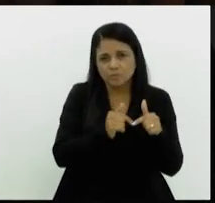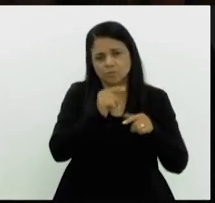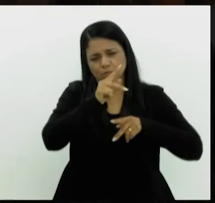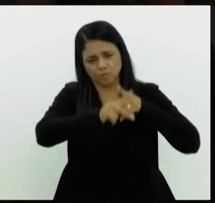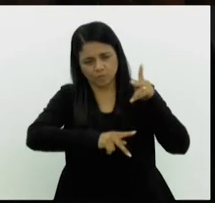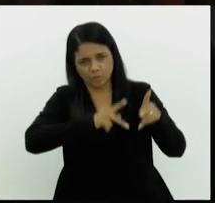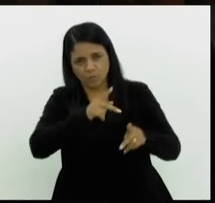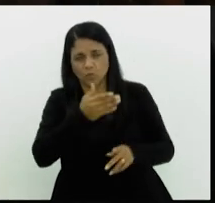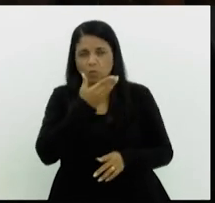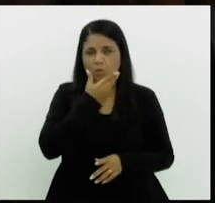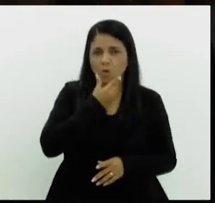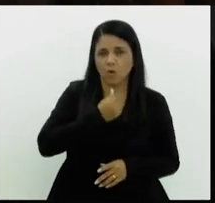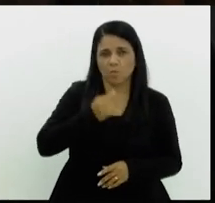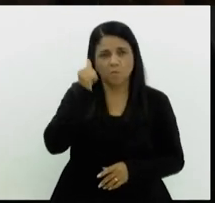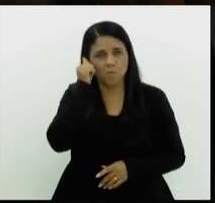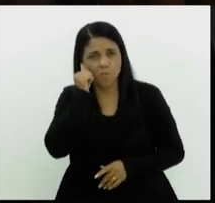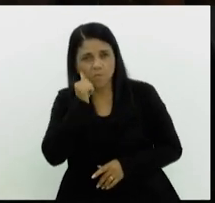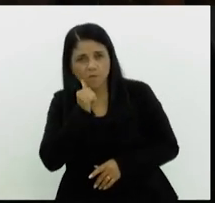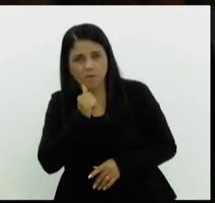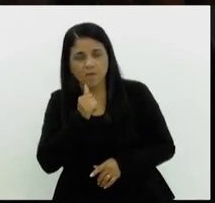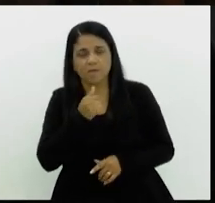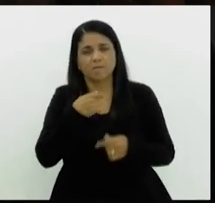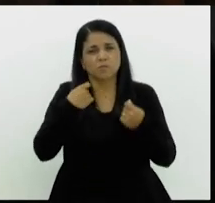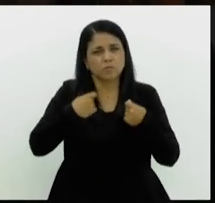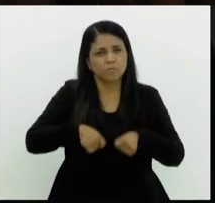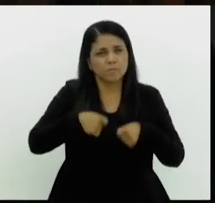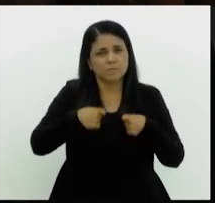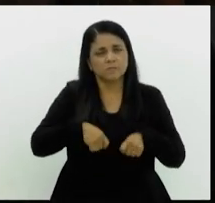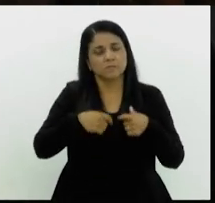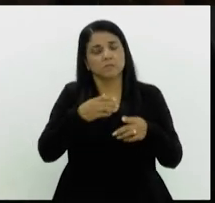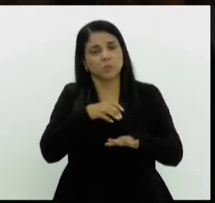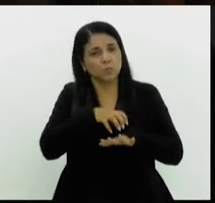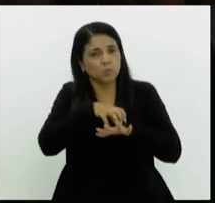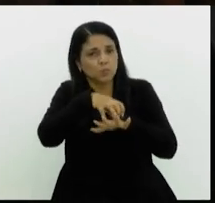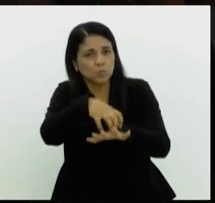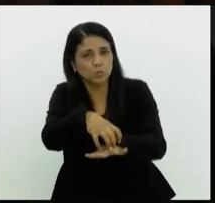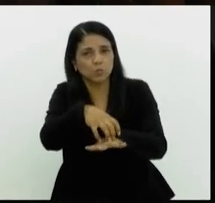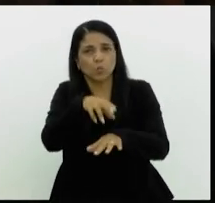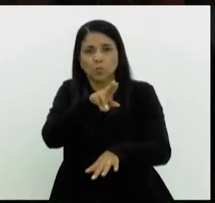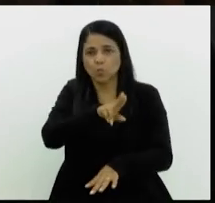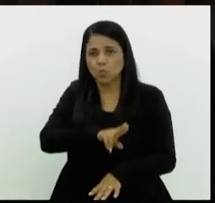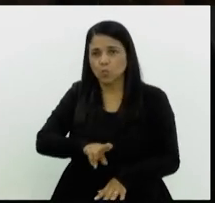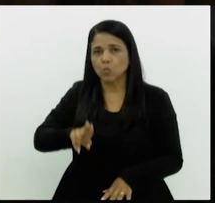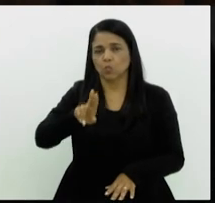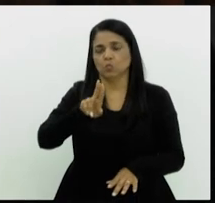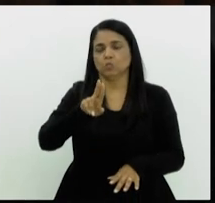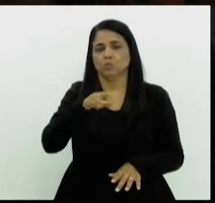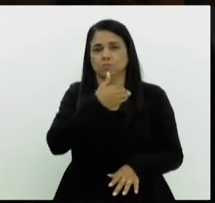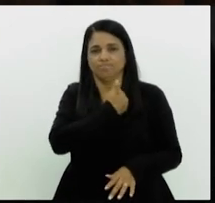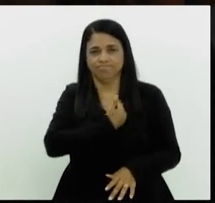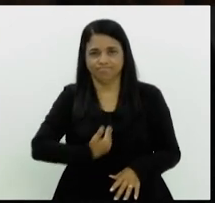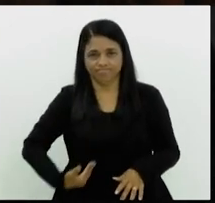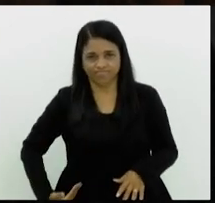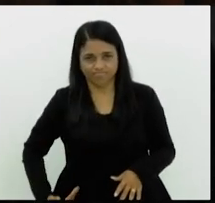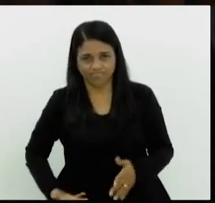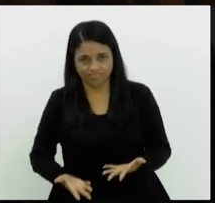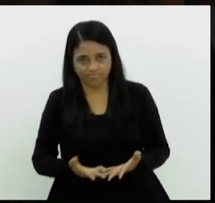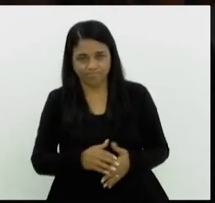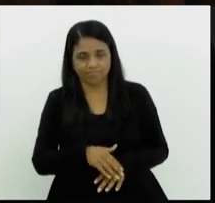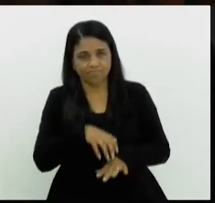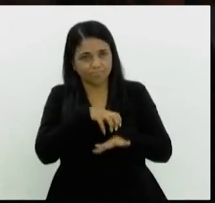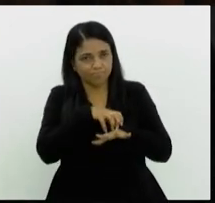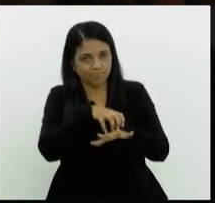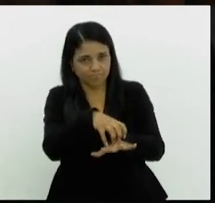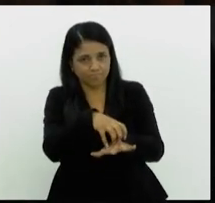que depende diariamente de fazer uso do transporte público, ele